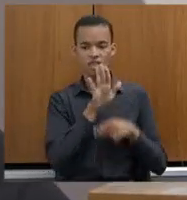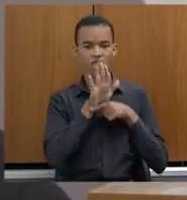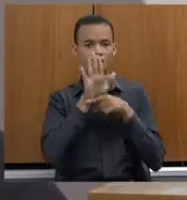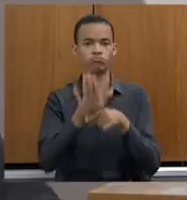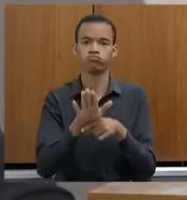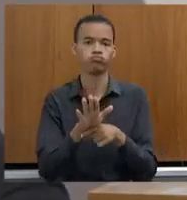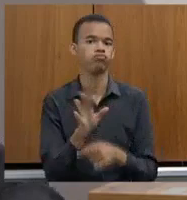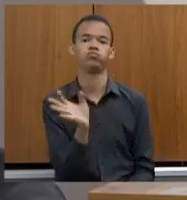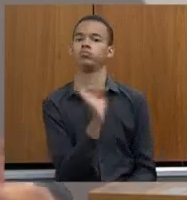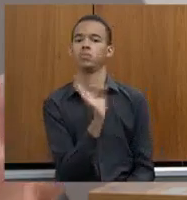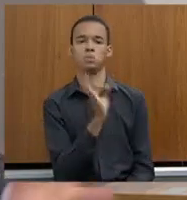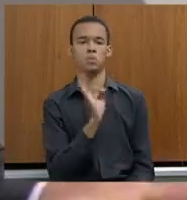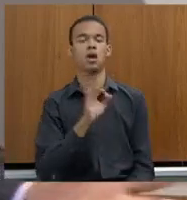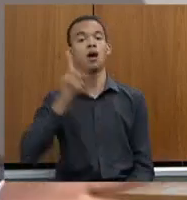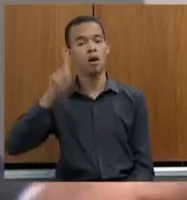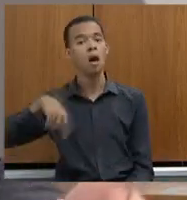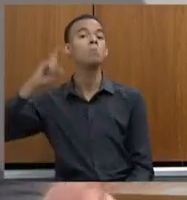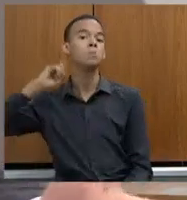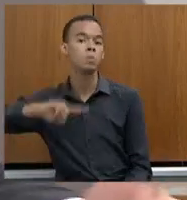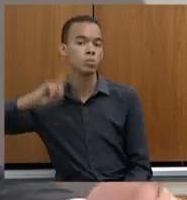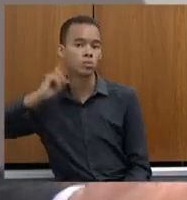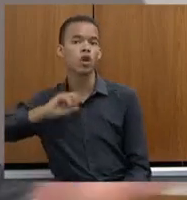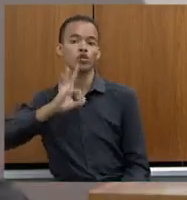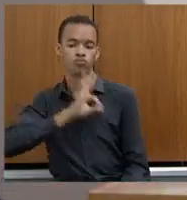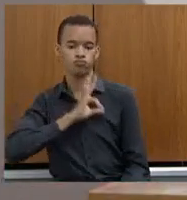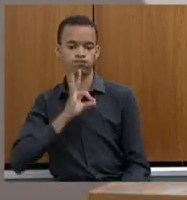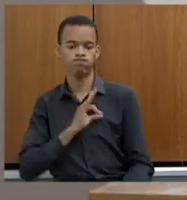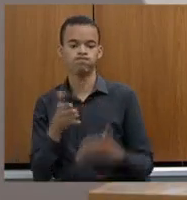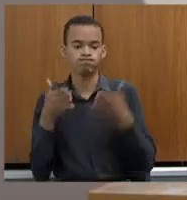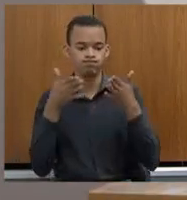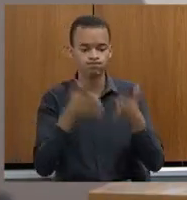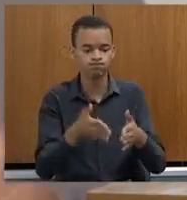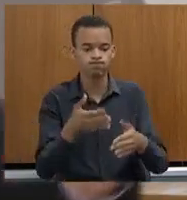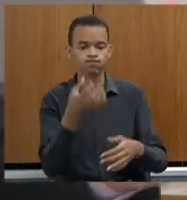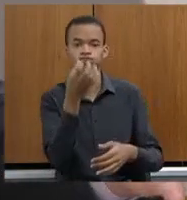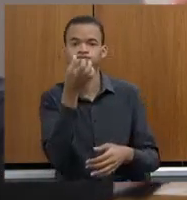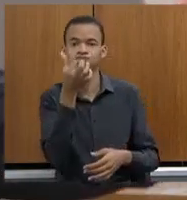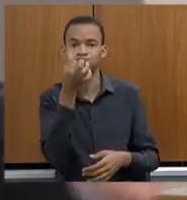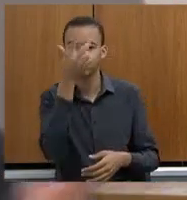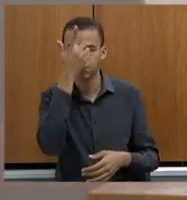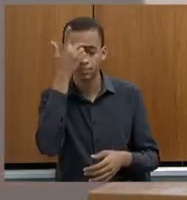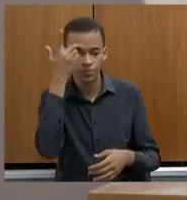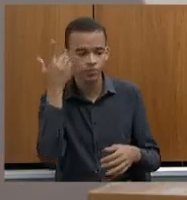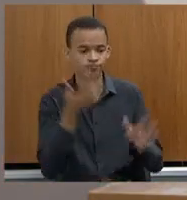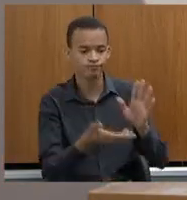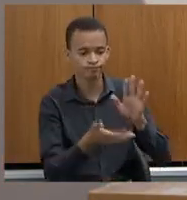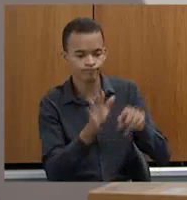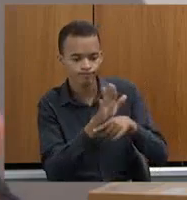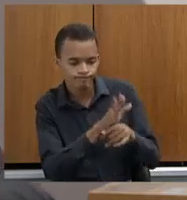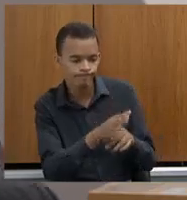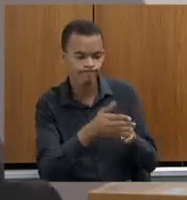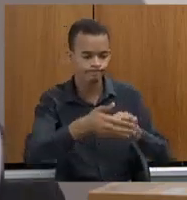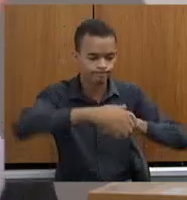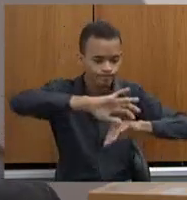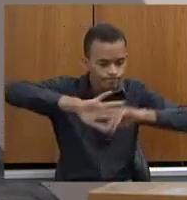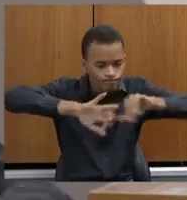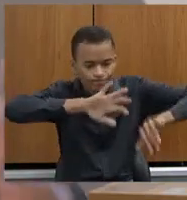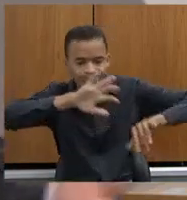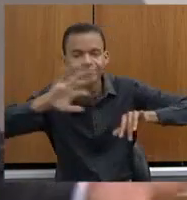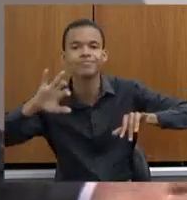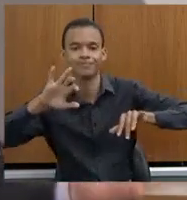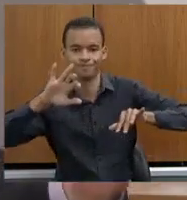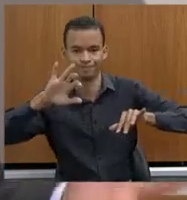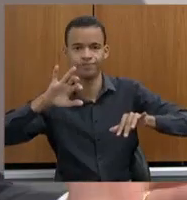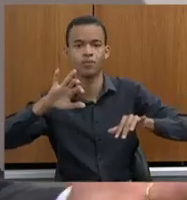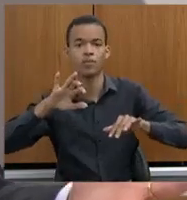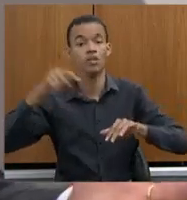Minas Gerais que desencarcera os corpos, 16 corpos encarcerados. Veio para o médico legista, perito, todo mundo